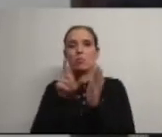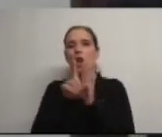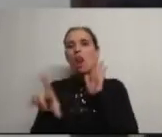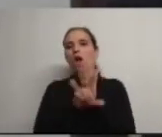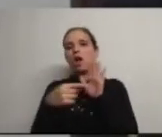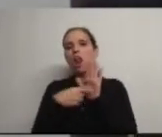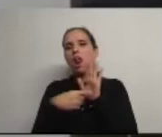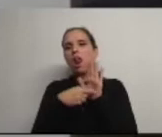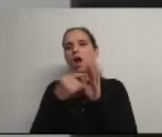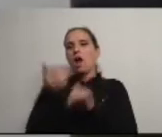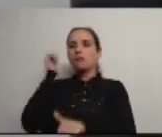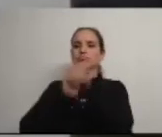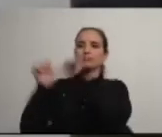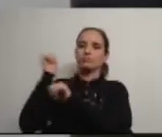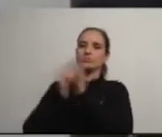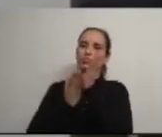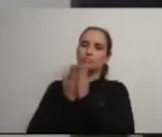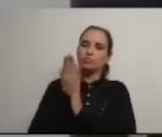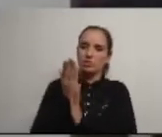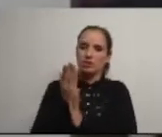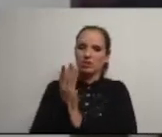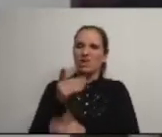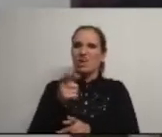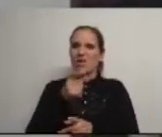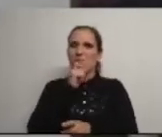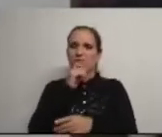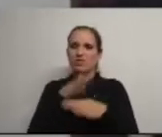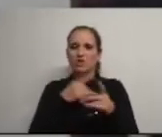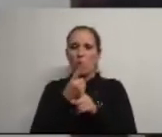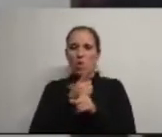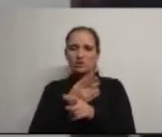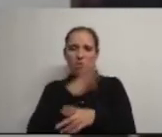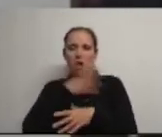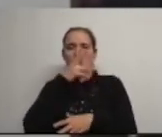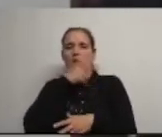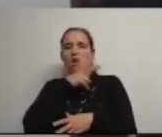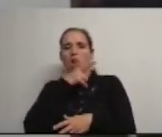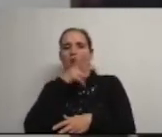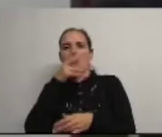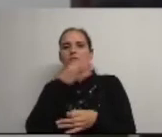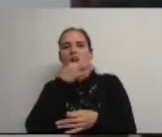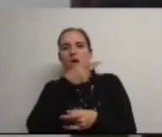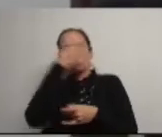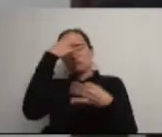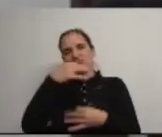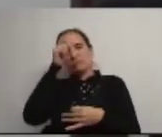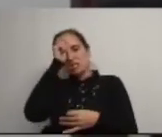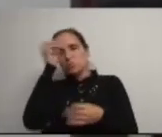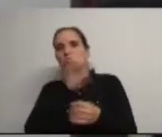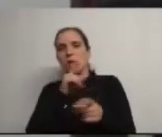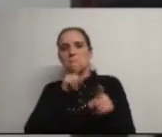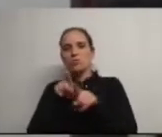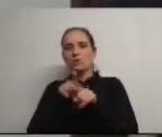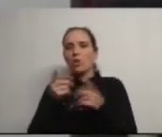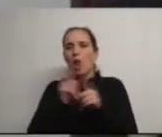seguidor do anterior fazer e permitir que se façam espampanantes exercícios verbais de desonestidade política sem a capacidade